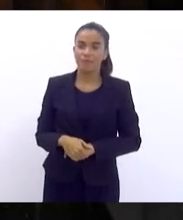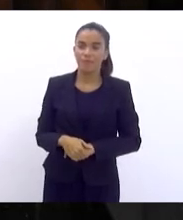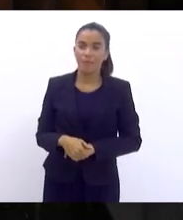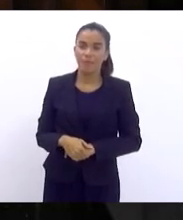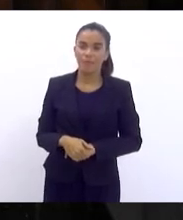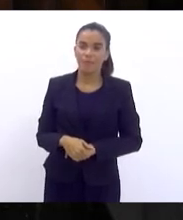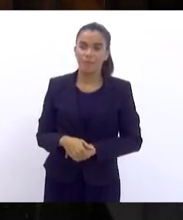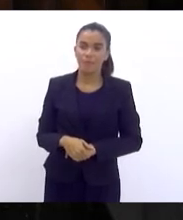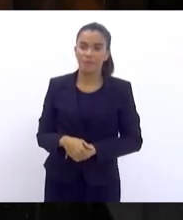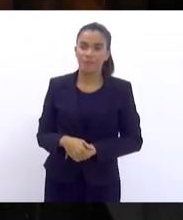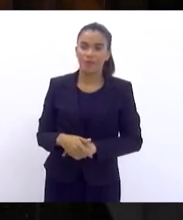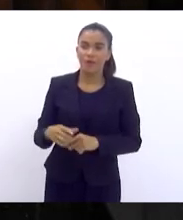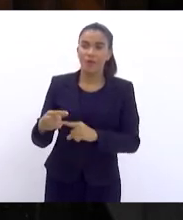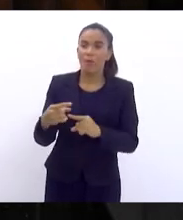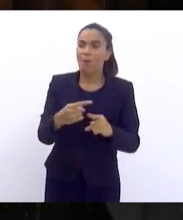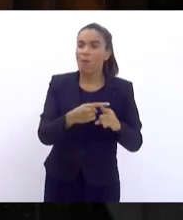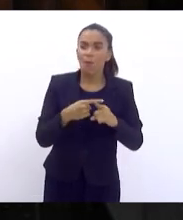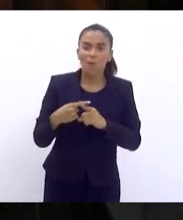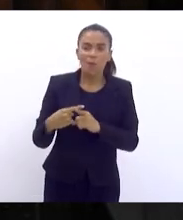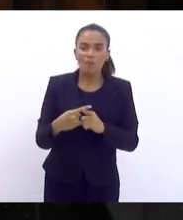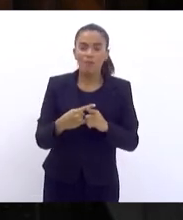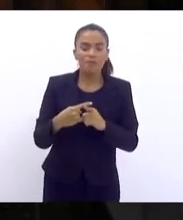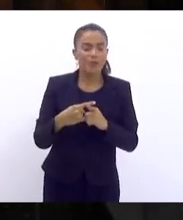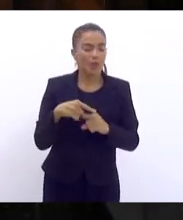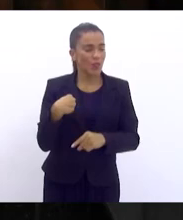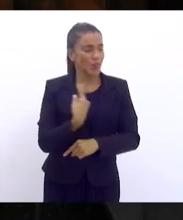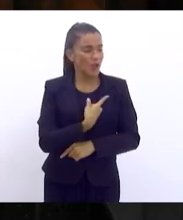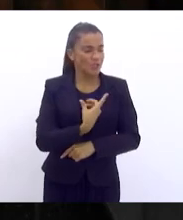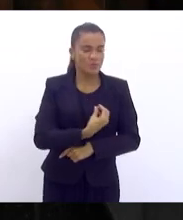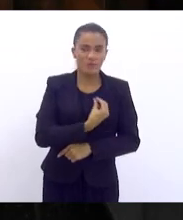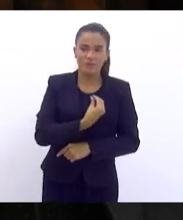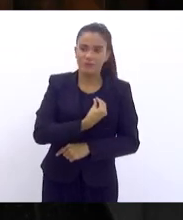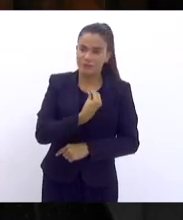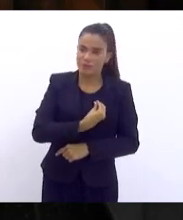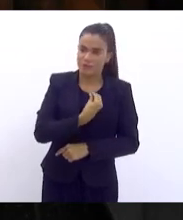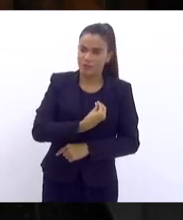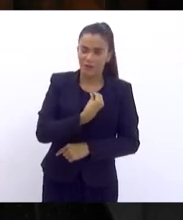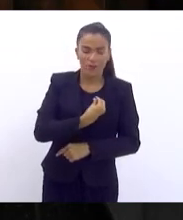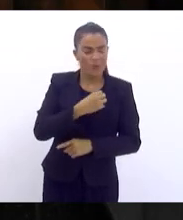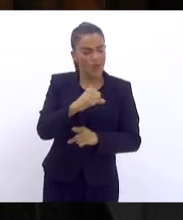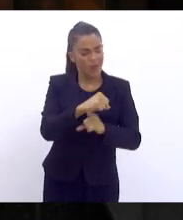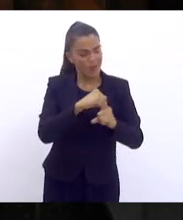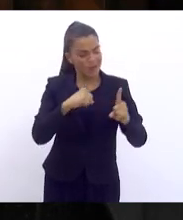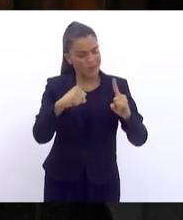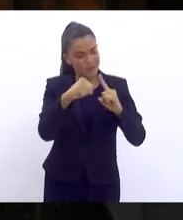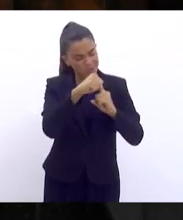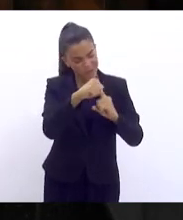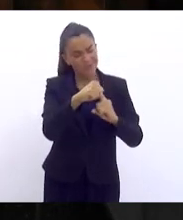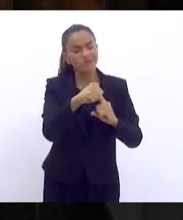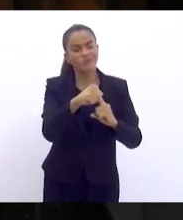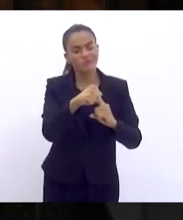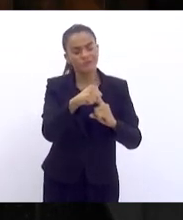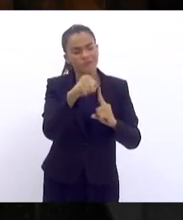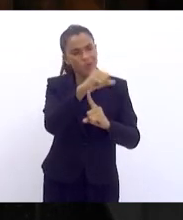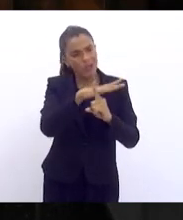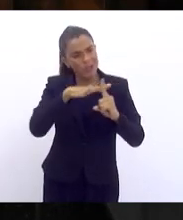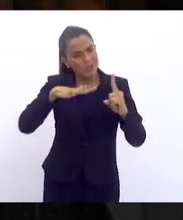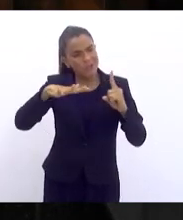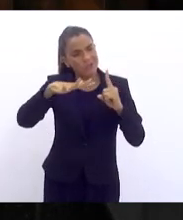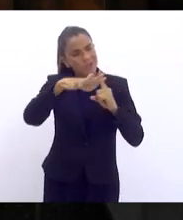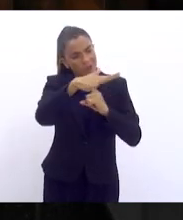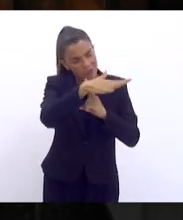porque nós estamos vivendo uma sociedade onde